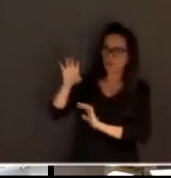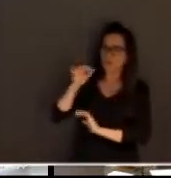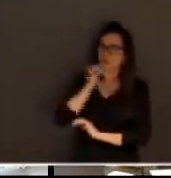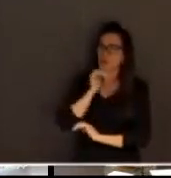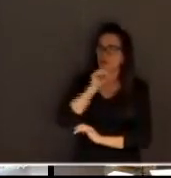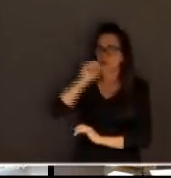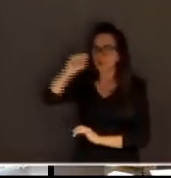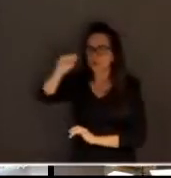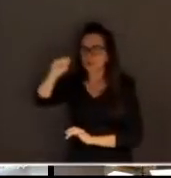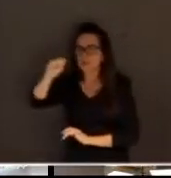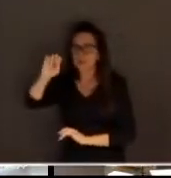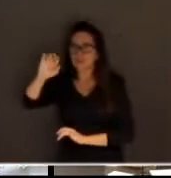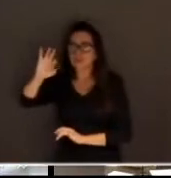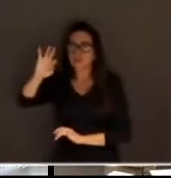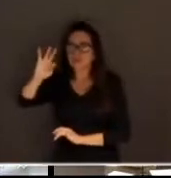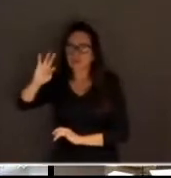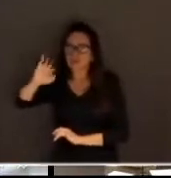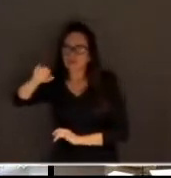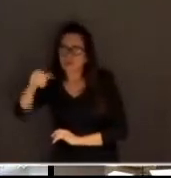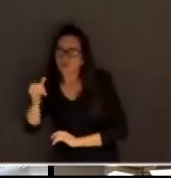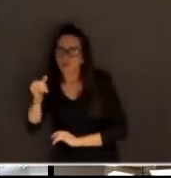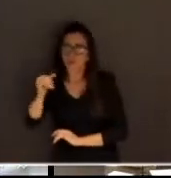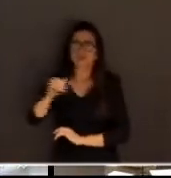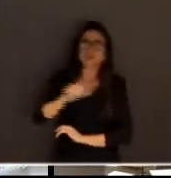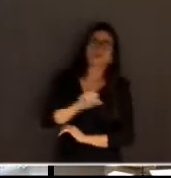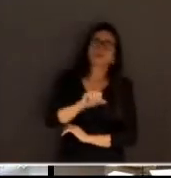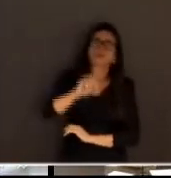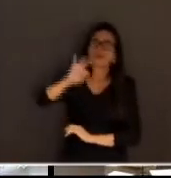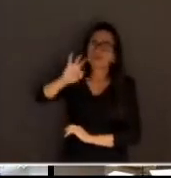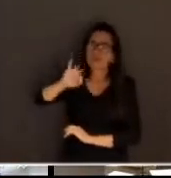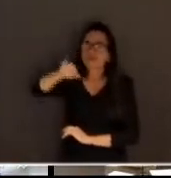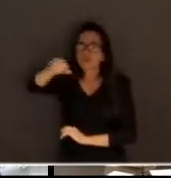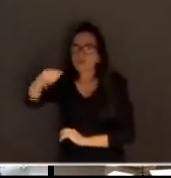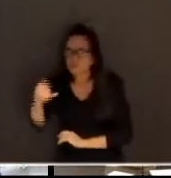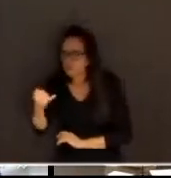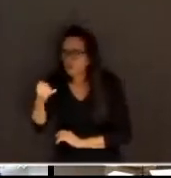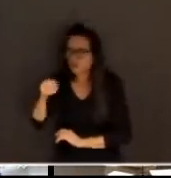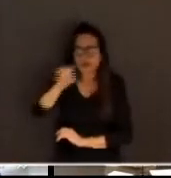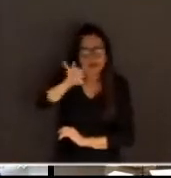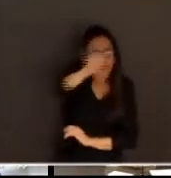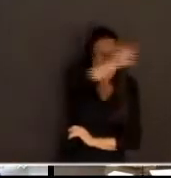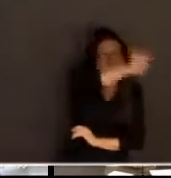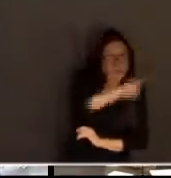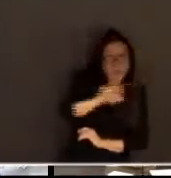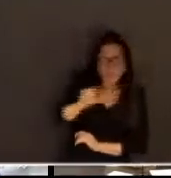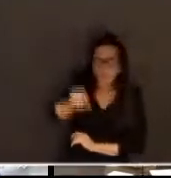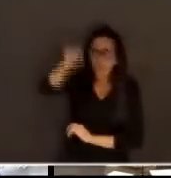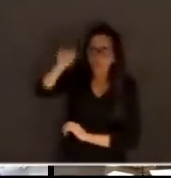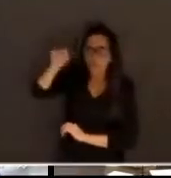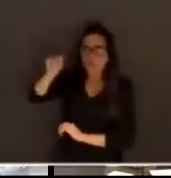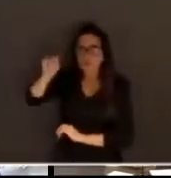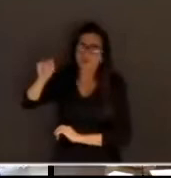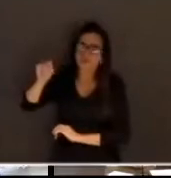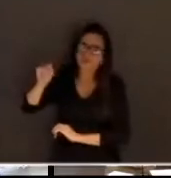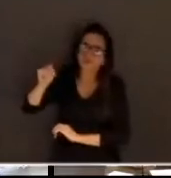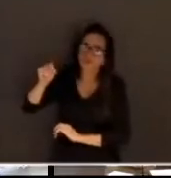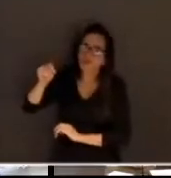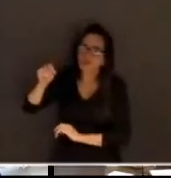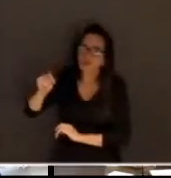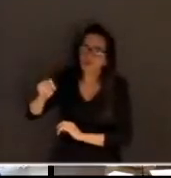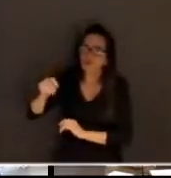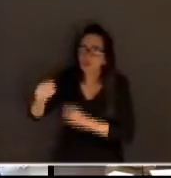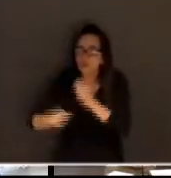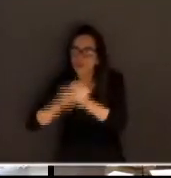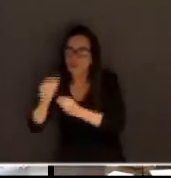anos, um ou dois anos, porque essas coisas também não vão se resolver de hoje para amanhã, o STJ, o STF, já está discutindo se o procedimento X foi bom, se o Y foi, se